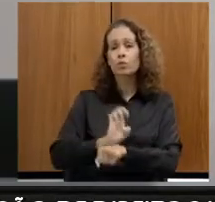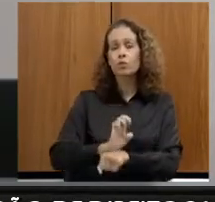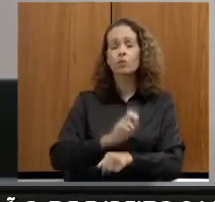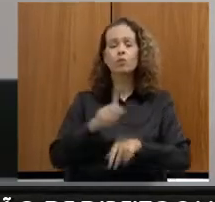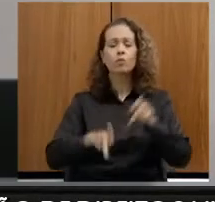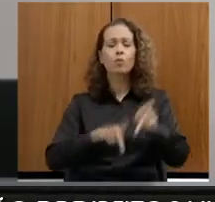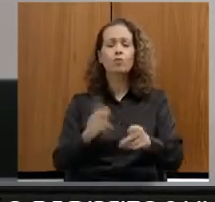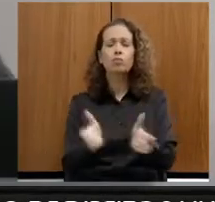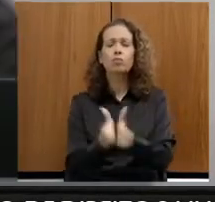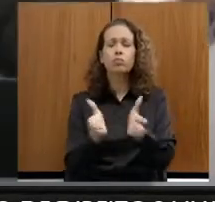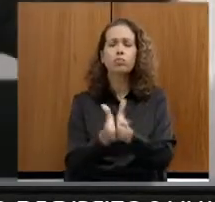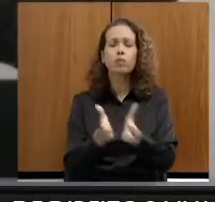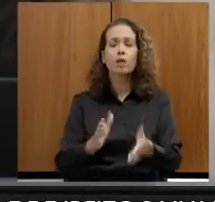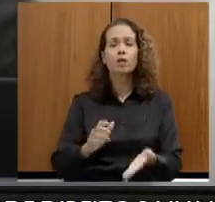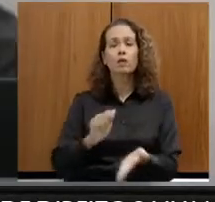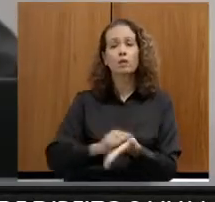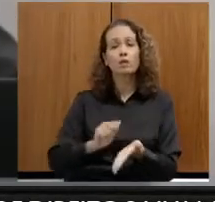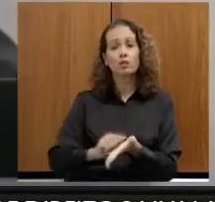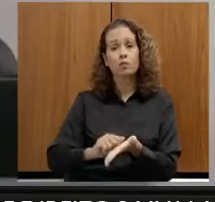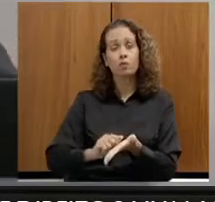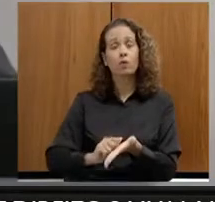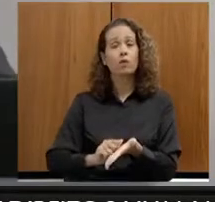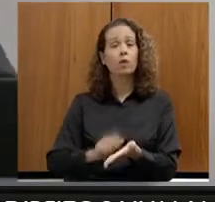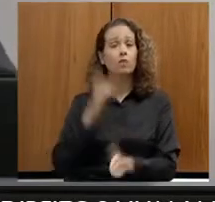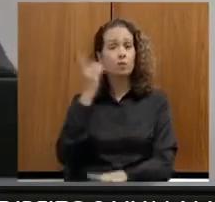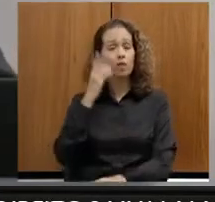Autora, deputada Beatriz Serqueira.